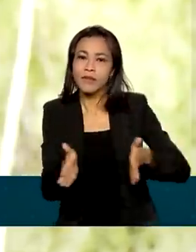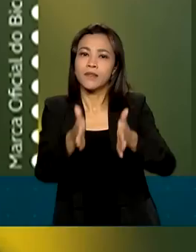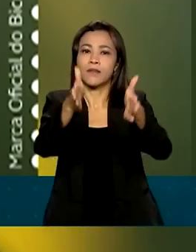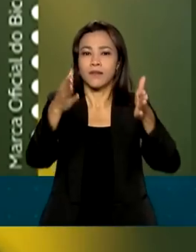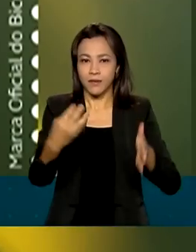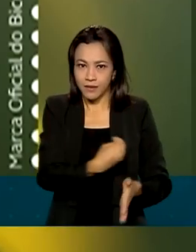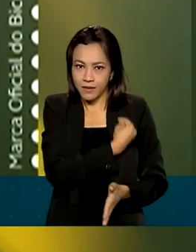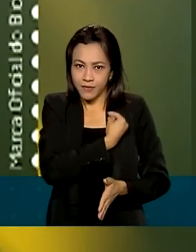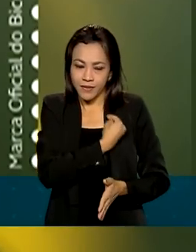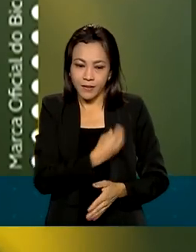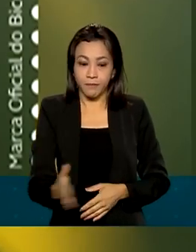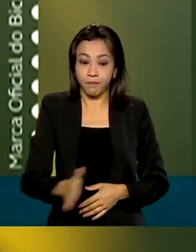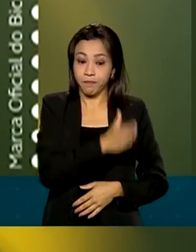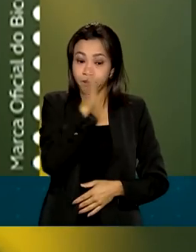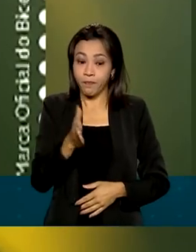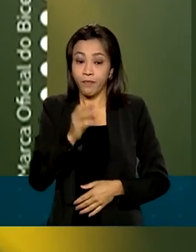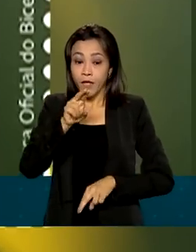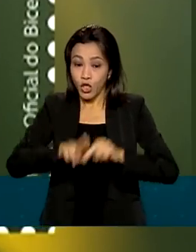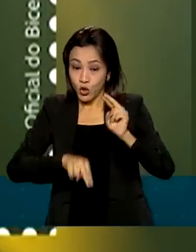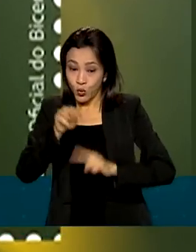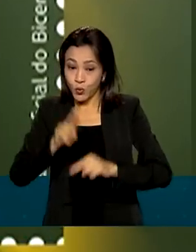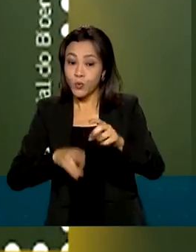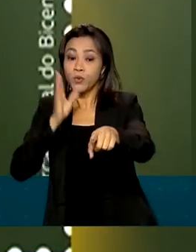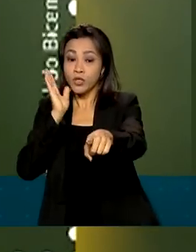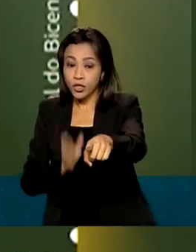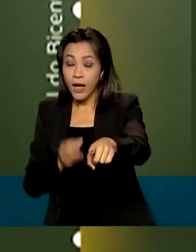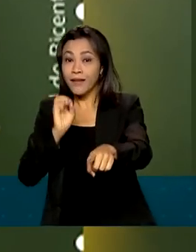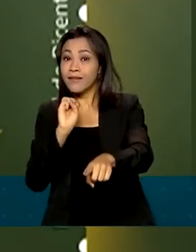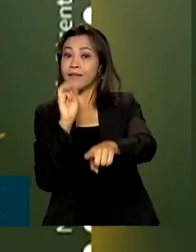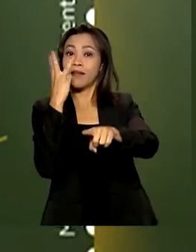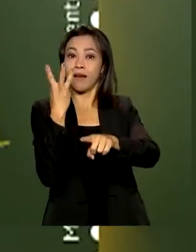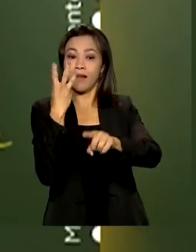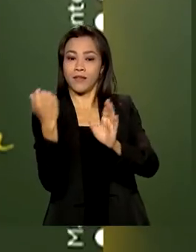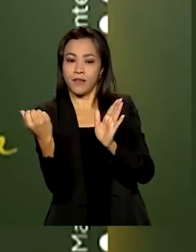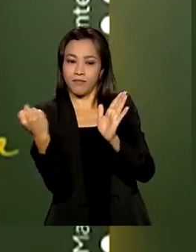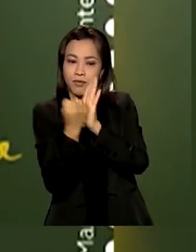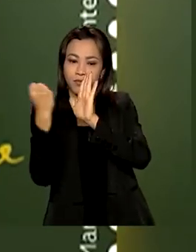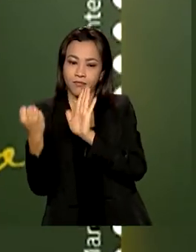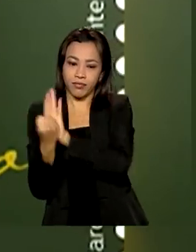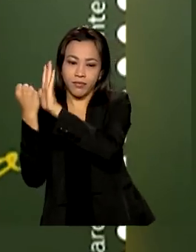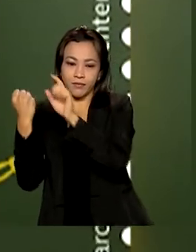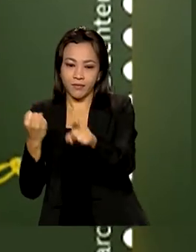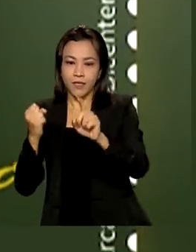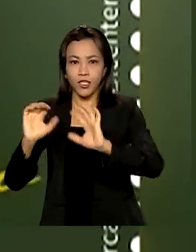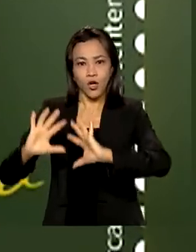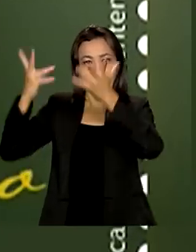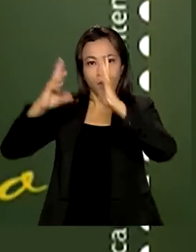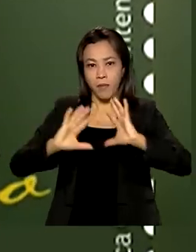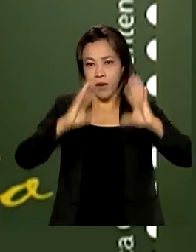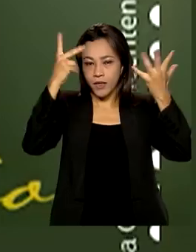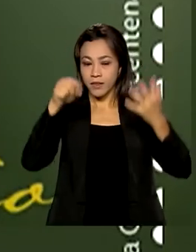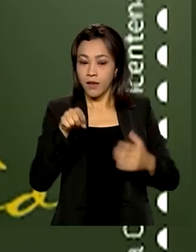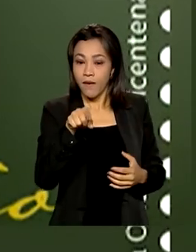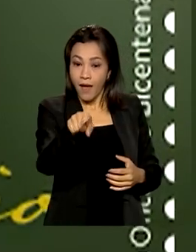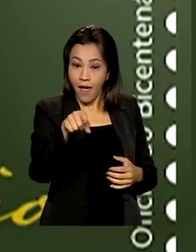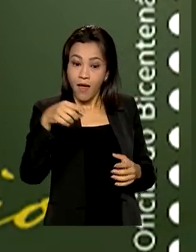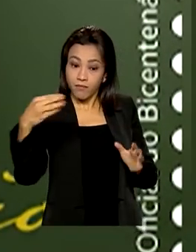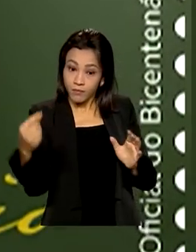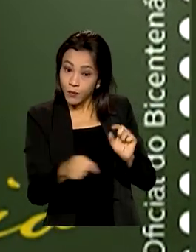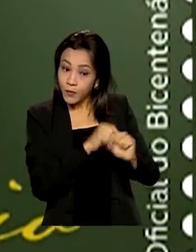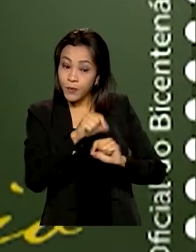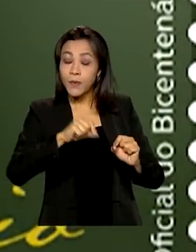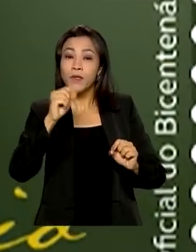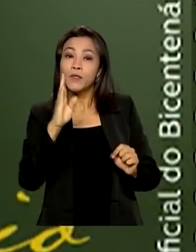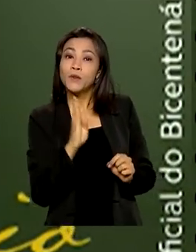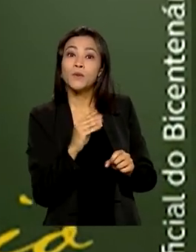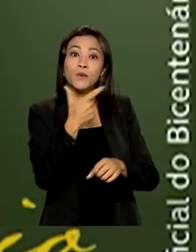vida. Em junho, já haviam sido lançados outros três selos comemorativos. Um deles é a marca oficial do